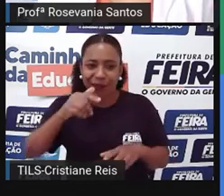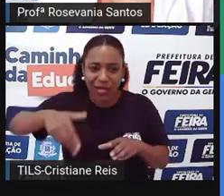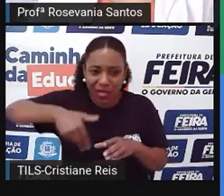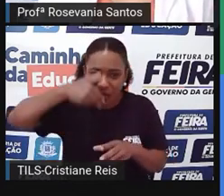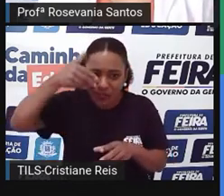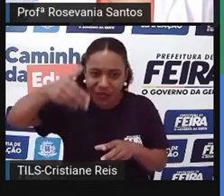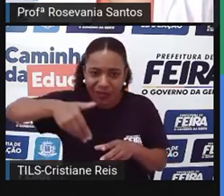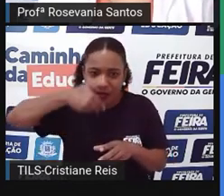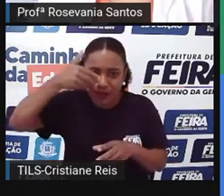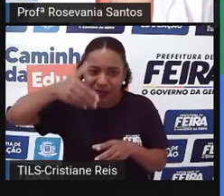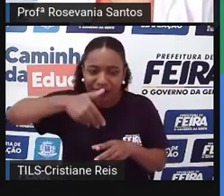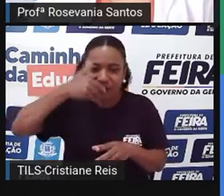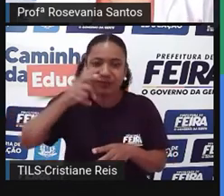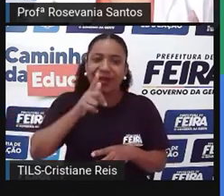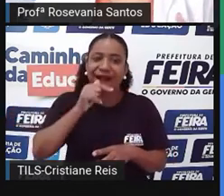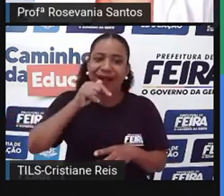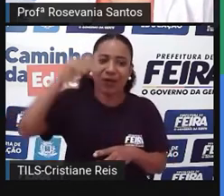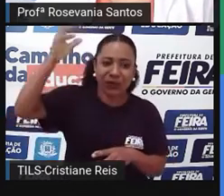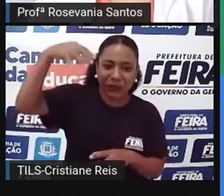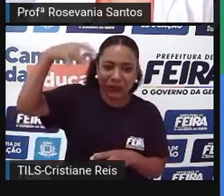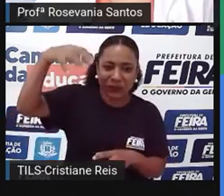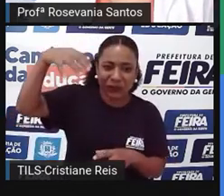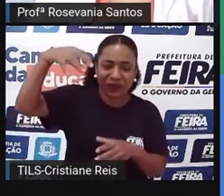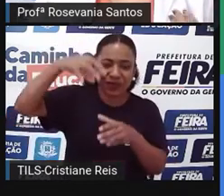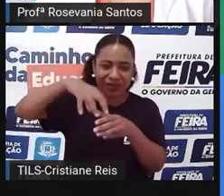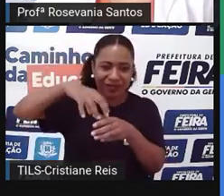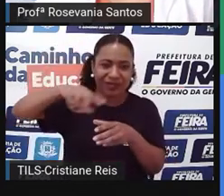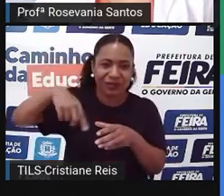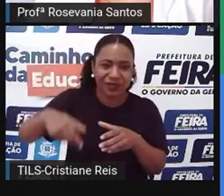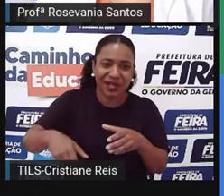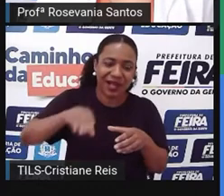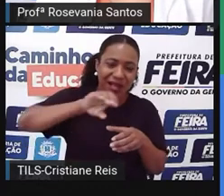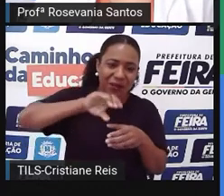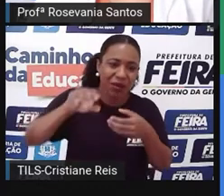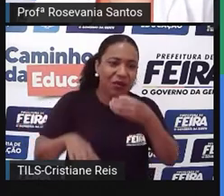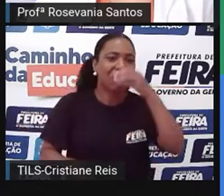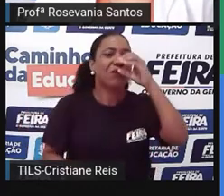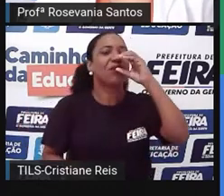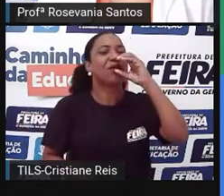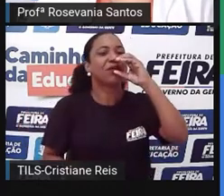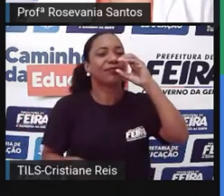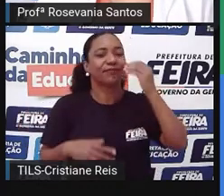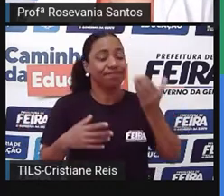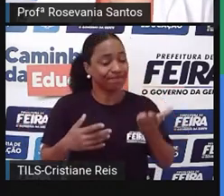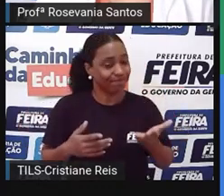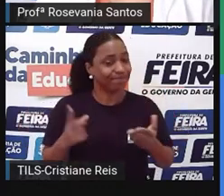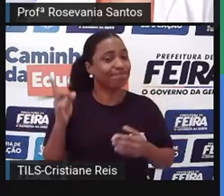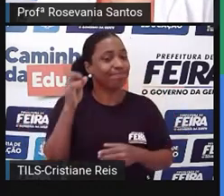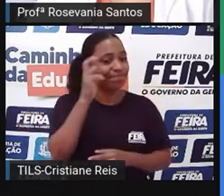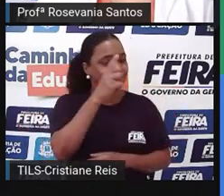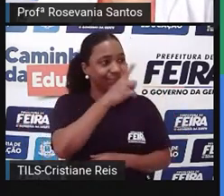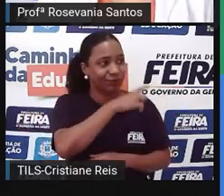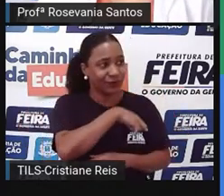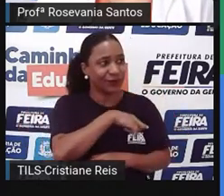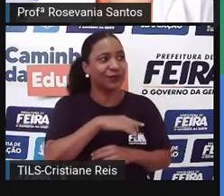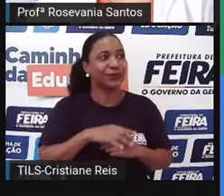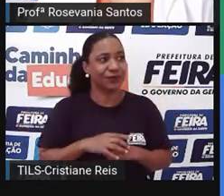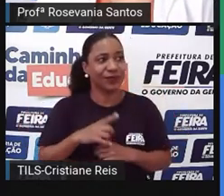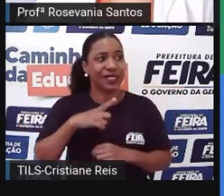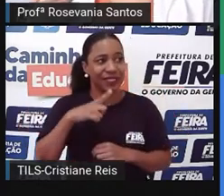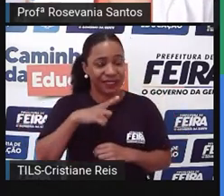aquele tratamento devido. Isso, às vezes, quando acha ainda, porque, às vezes, né, as secas prolongadas tiram